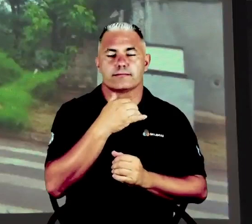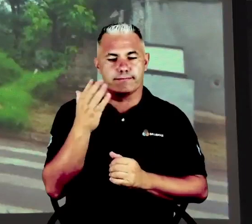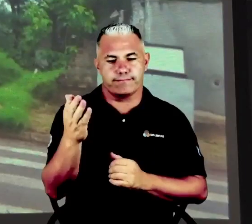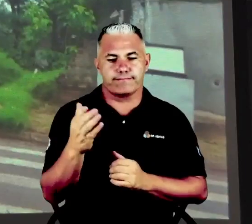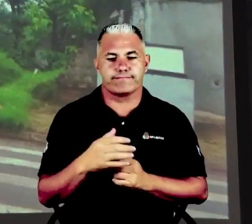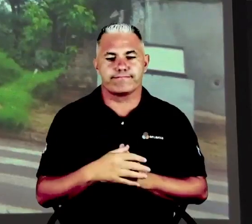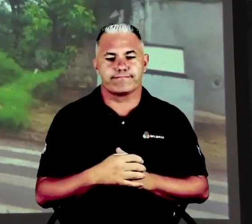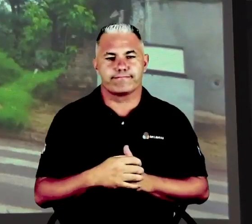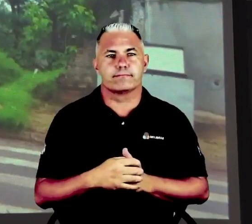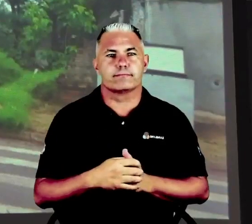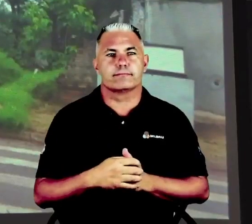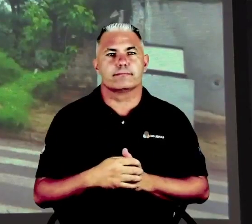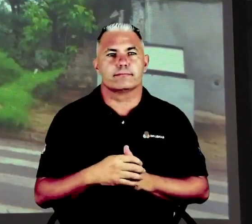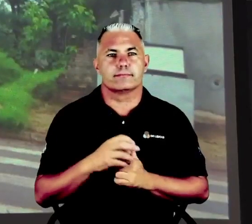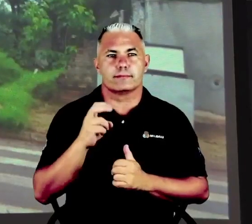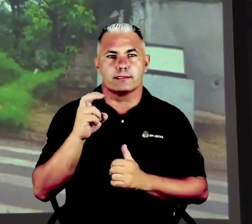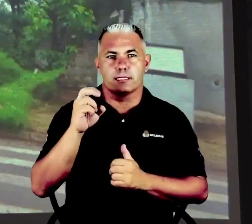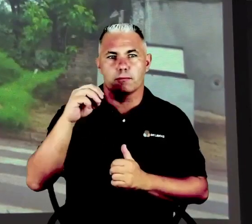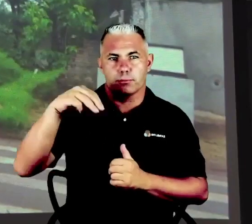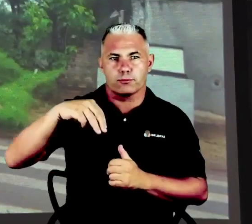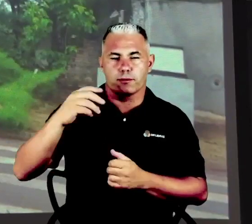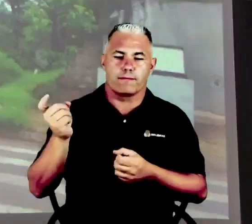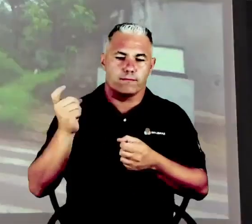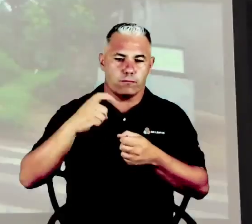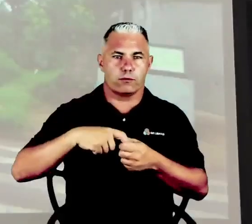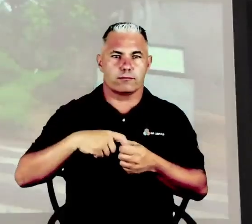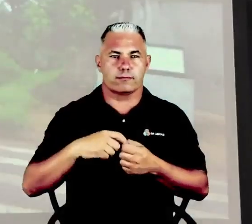eu volto nos cinco minutos finais. Muito obrigada, senhor presidente. Obrigado, O